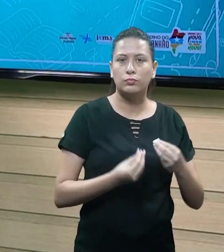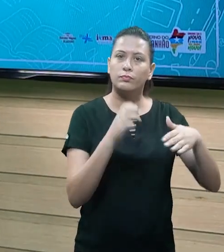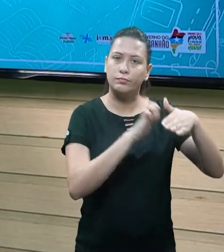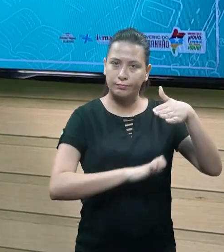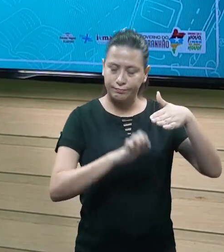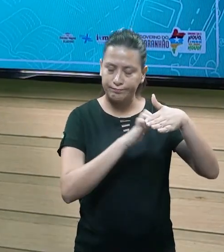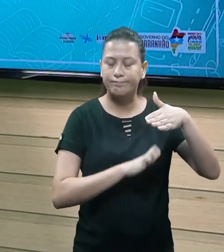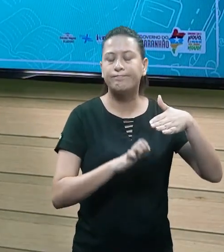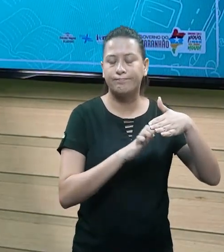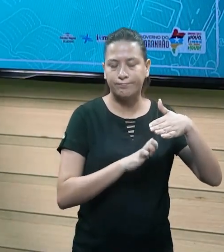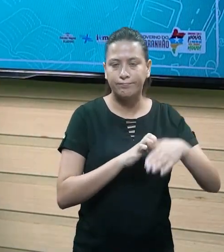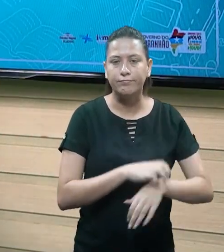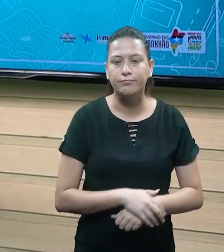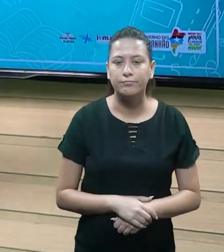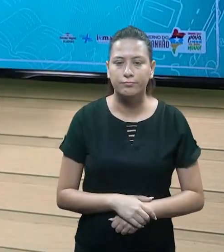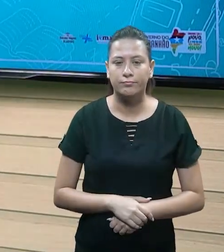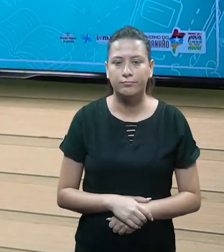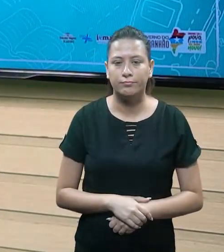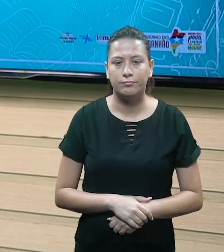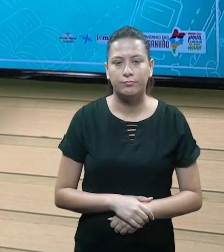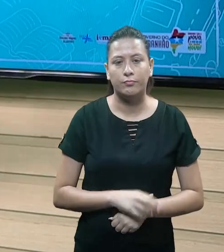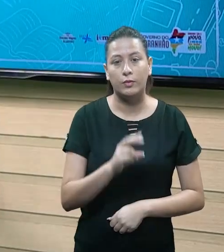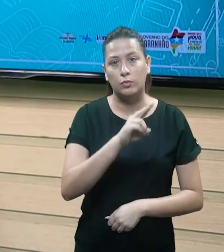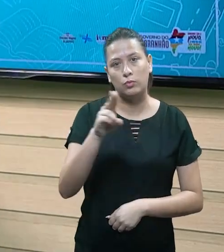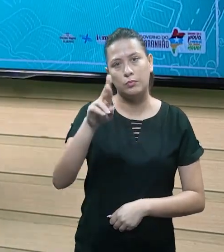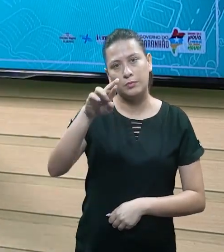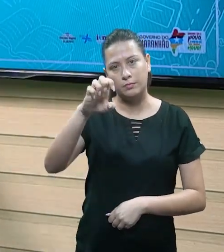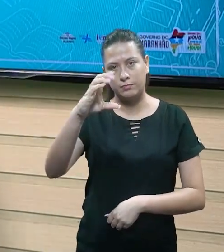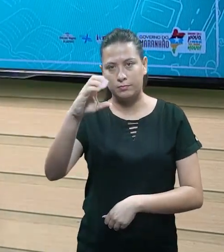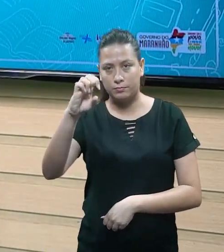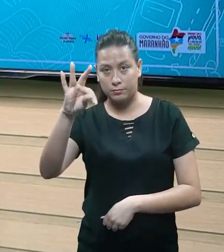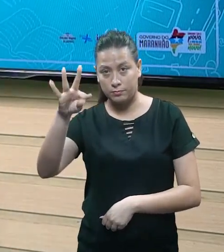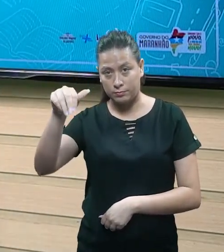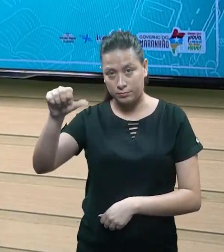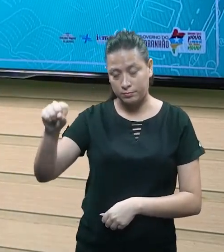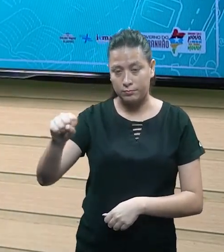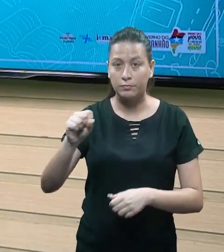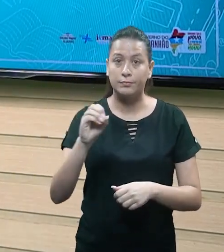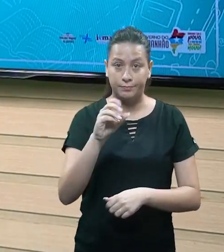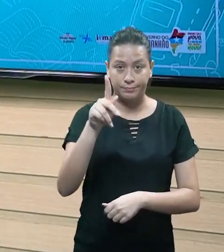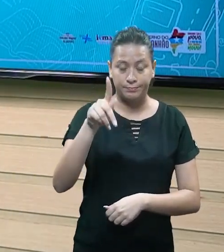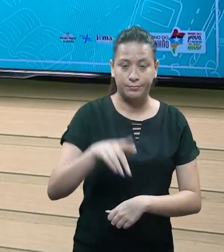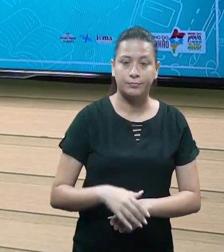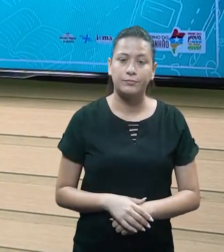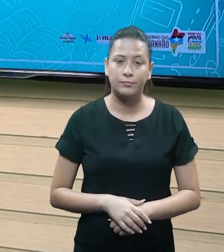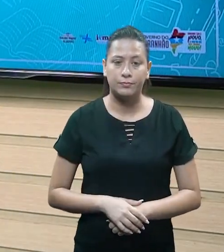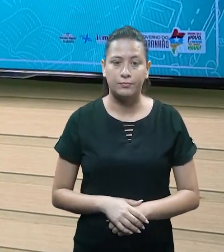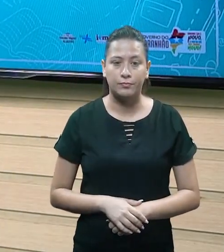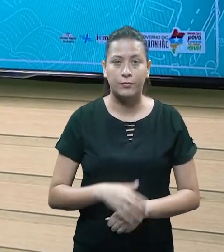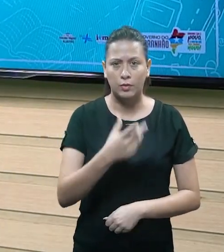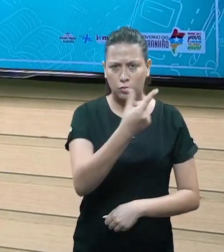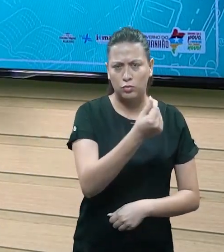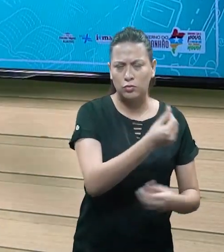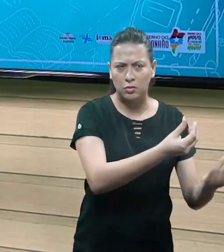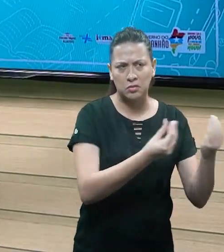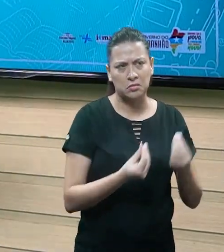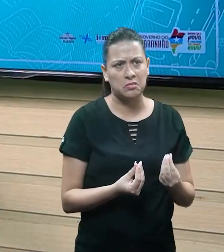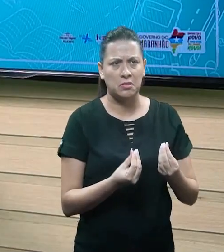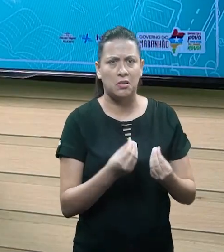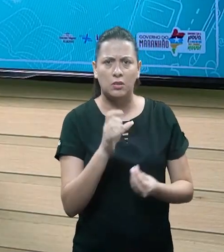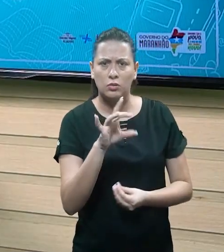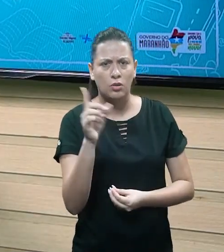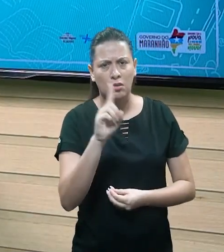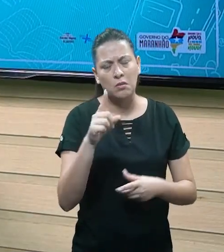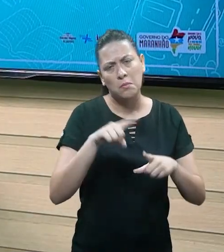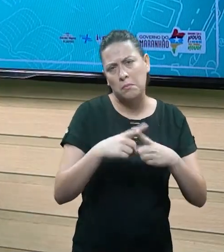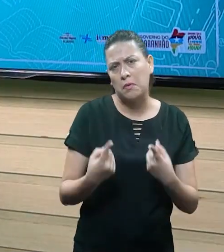da movimentação do meu fluxo de caixa através de entradas, tá? Nós vamos chamar de receita, tá bom? Então, como deixando claro, gente, não somente a